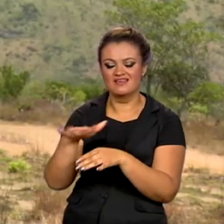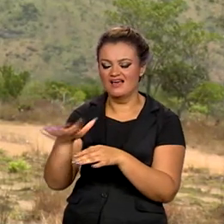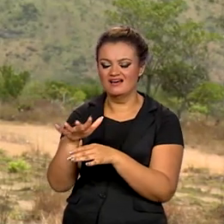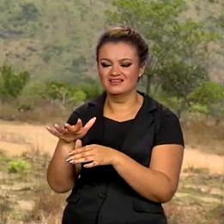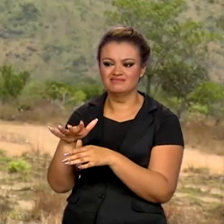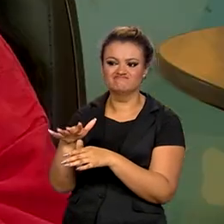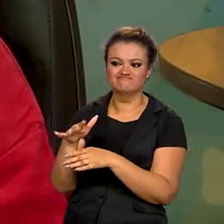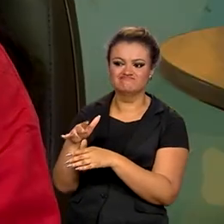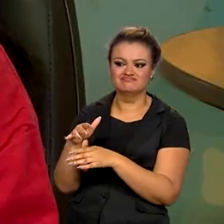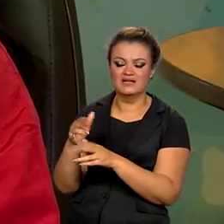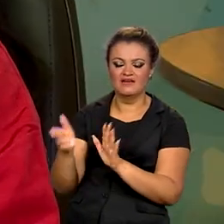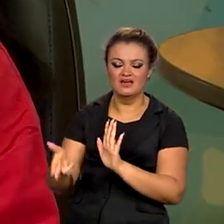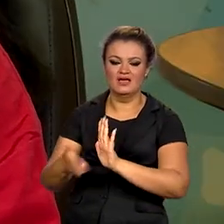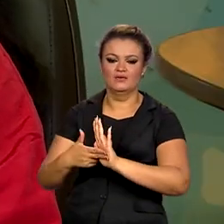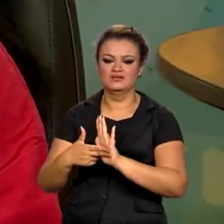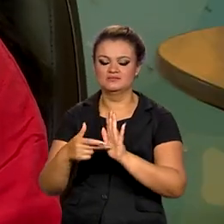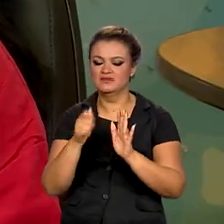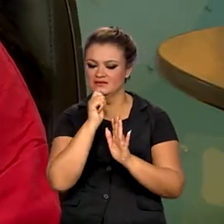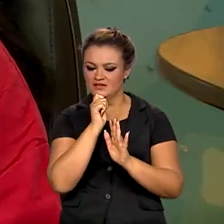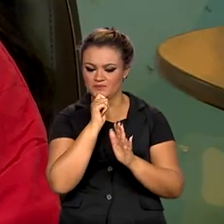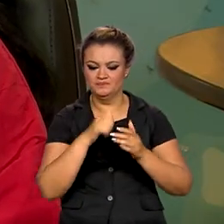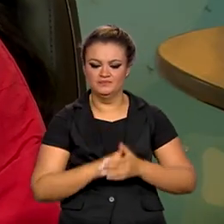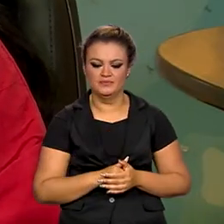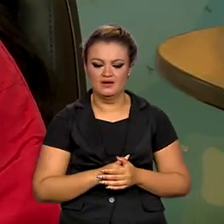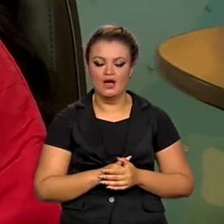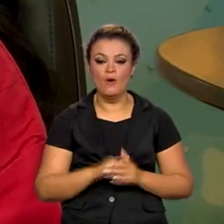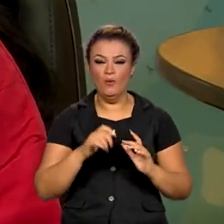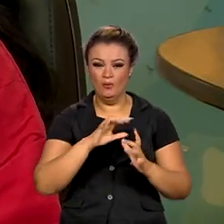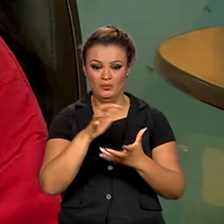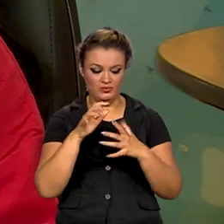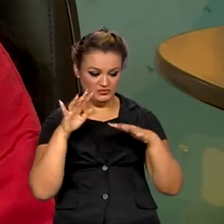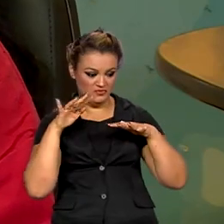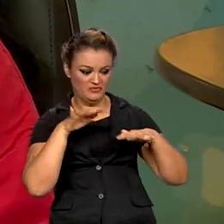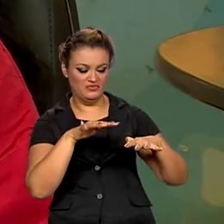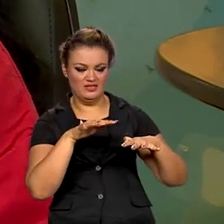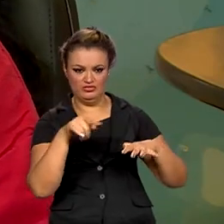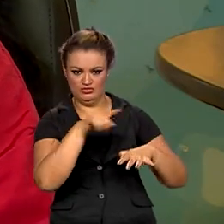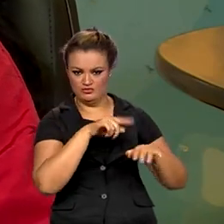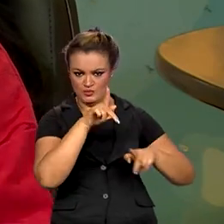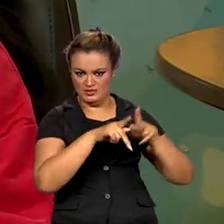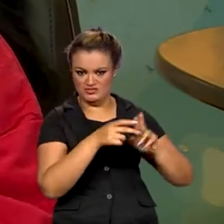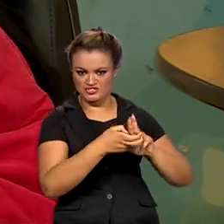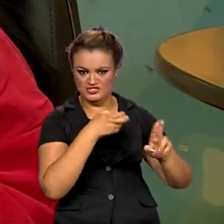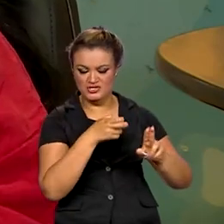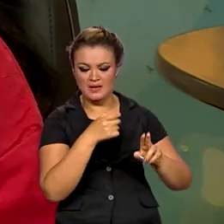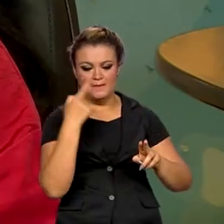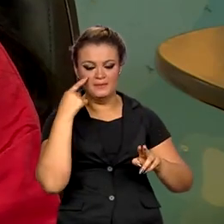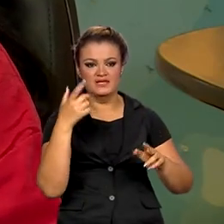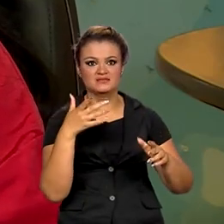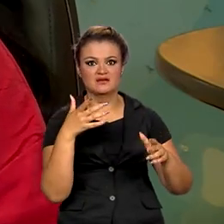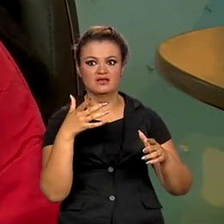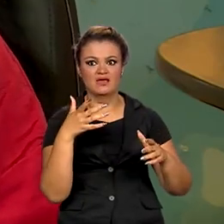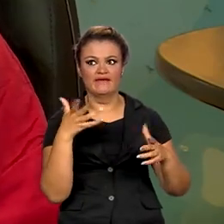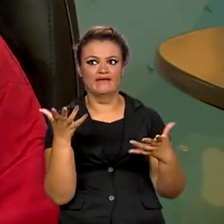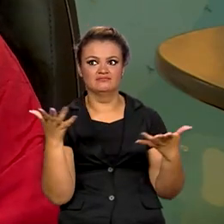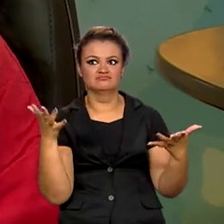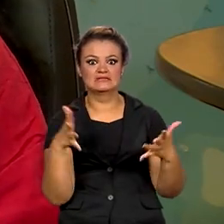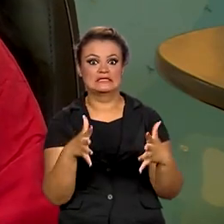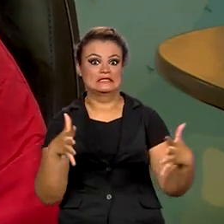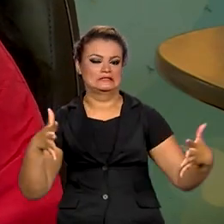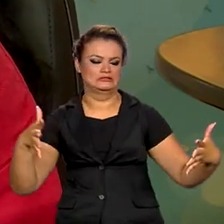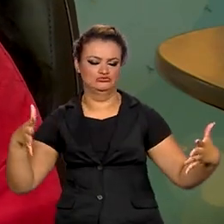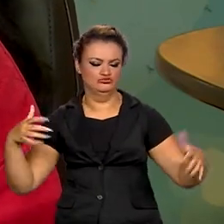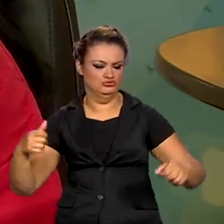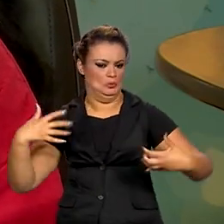reconhecidas. Hoje, o mundo inteiro olha para nós, povos indígenas, como grandes, como uma grande